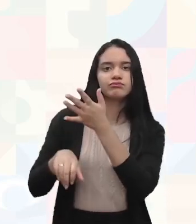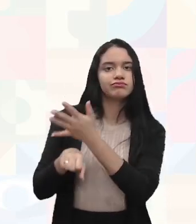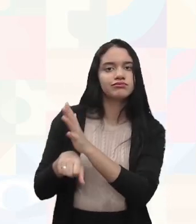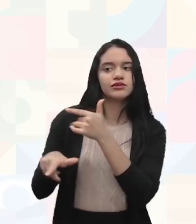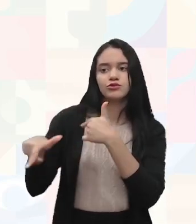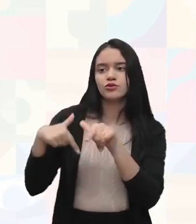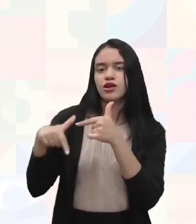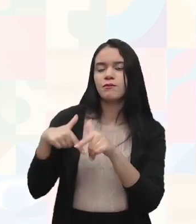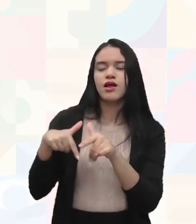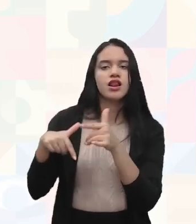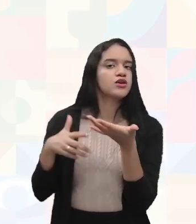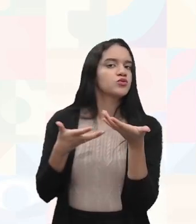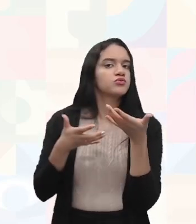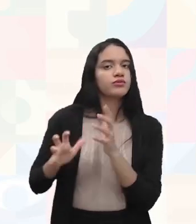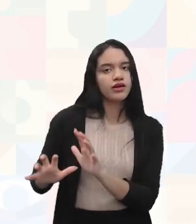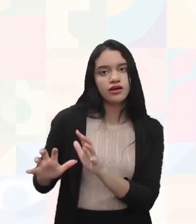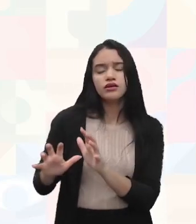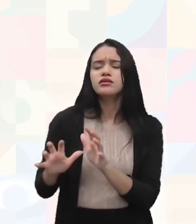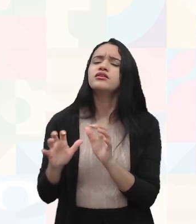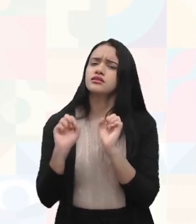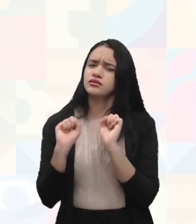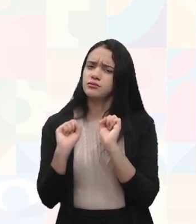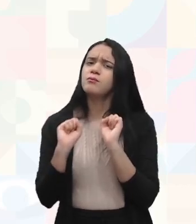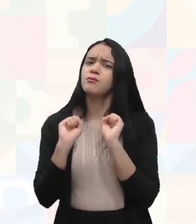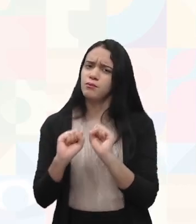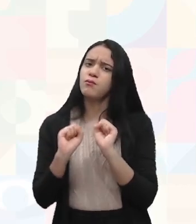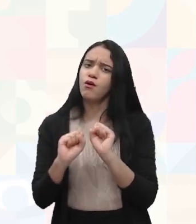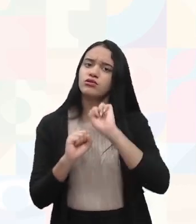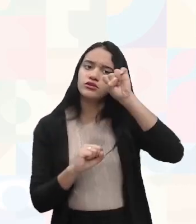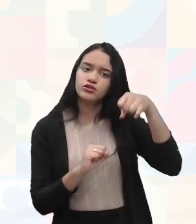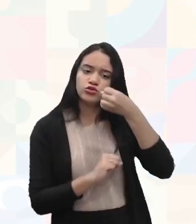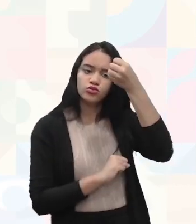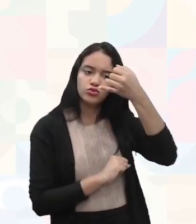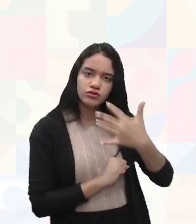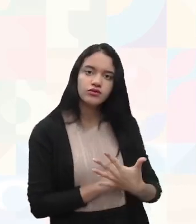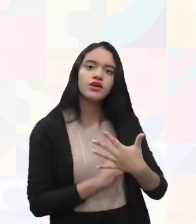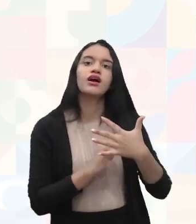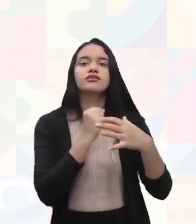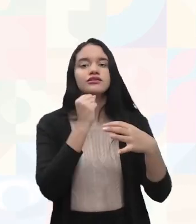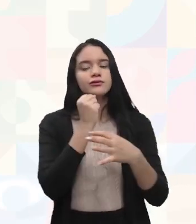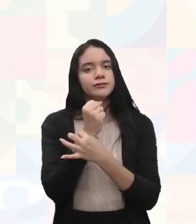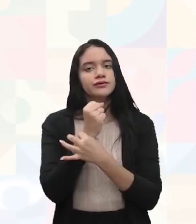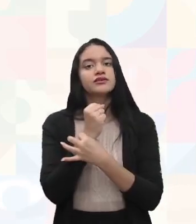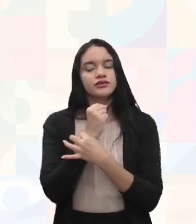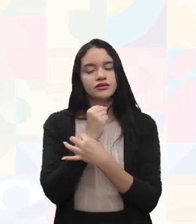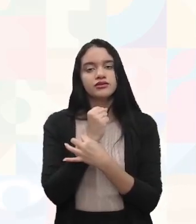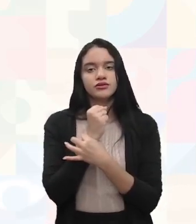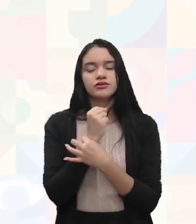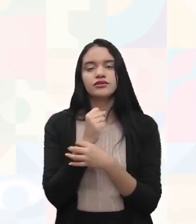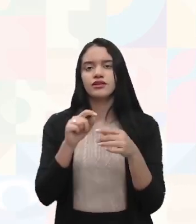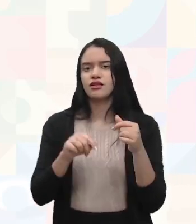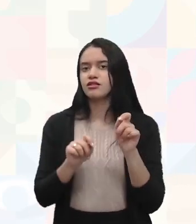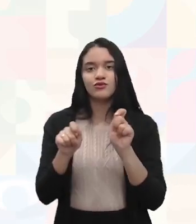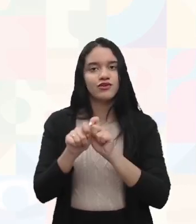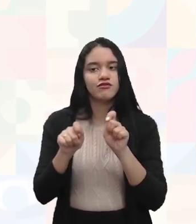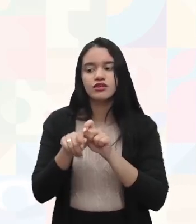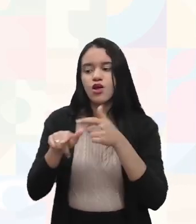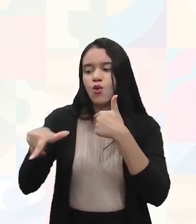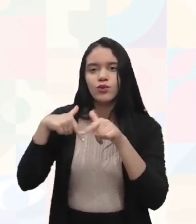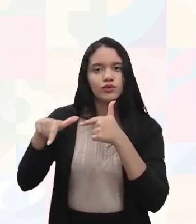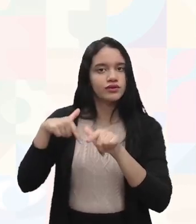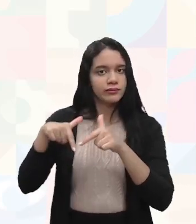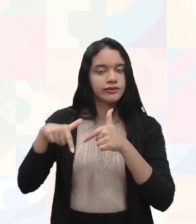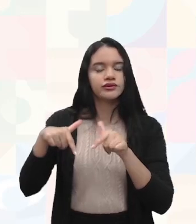Ah, eu não quero fazer. Então, ele pode justificar que não está seguro e aí ele não vai fazer o trabalho